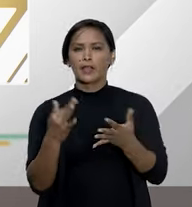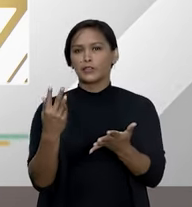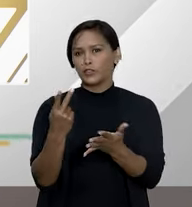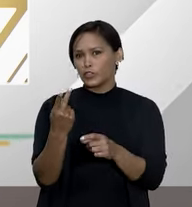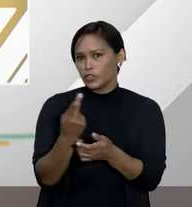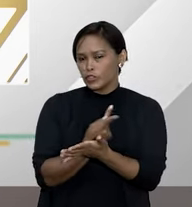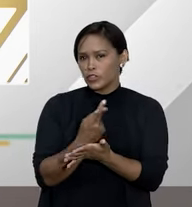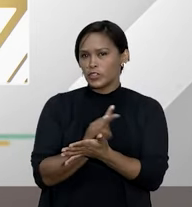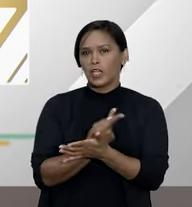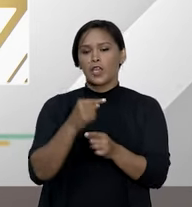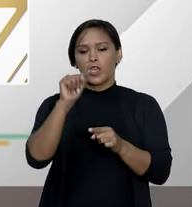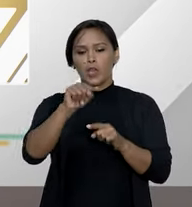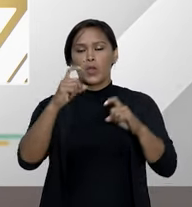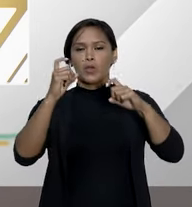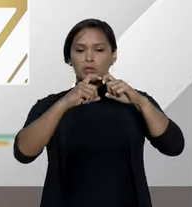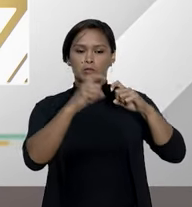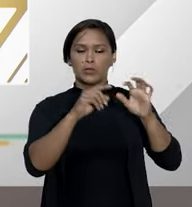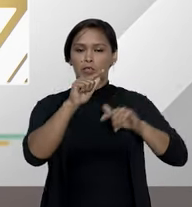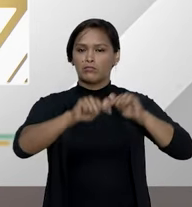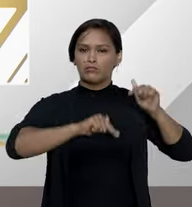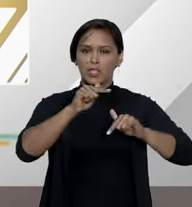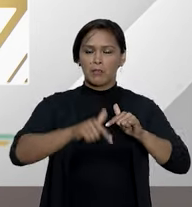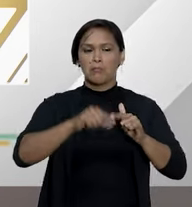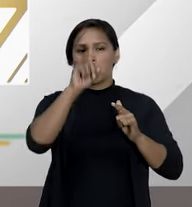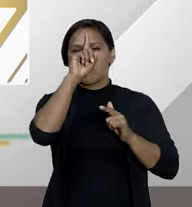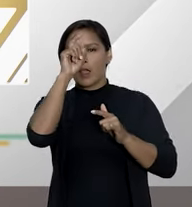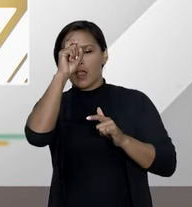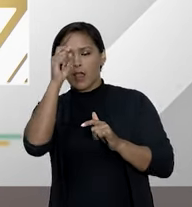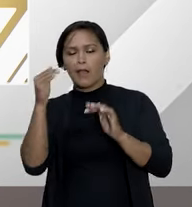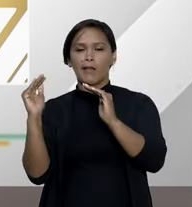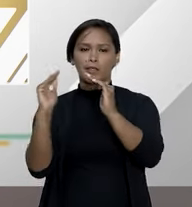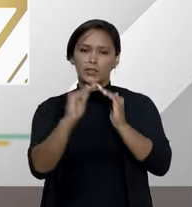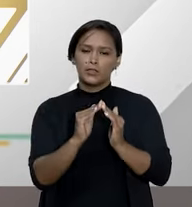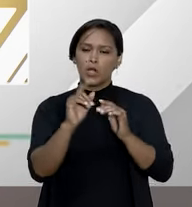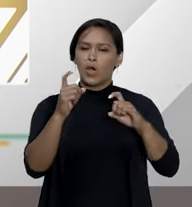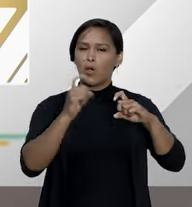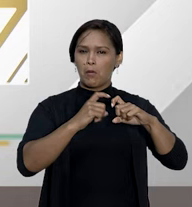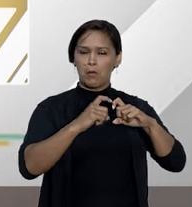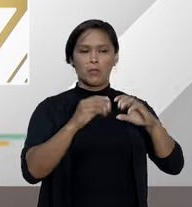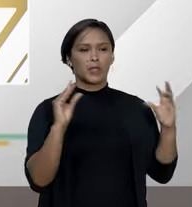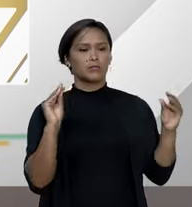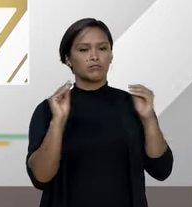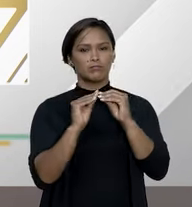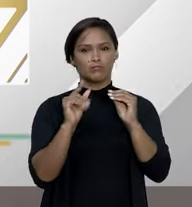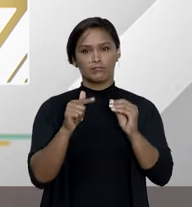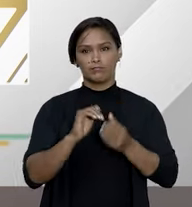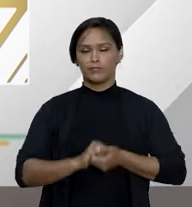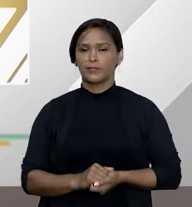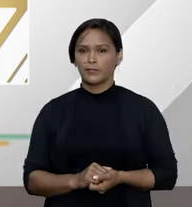ou erro na prestação de serviços por estabelecimento ou um médico conveniado